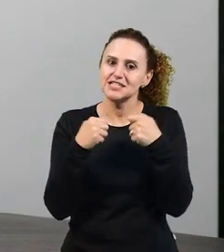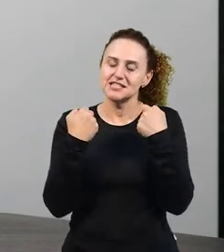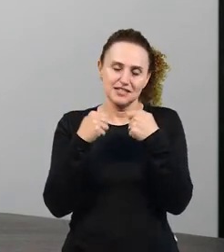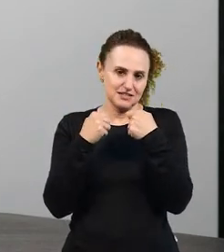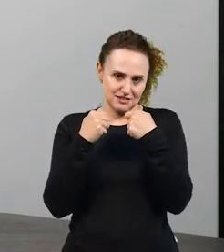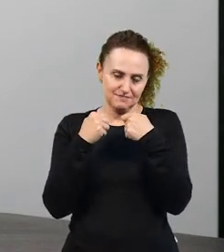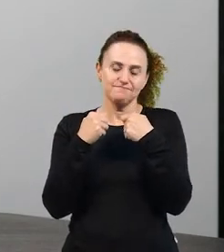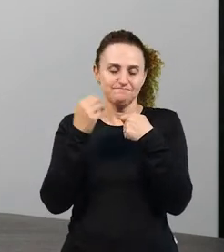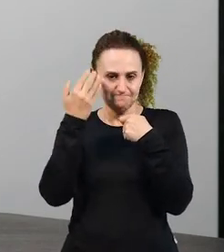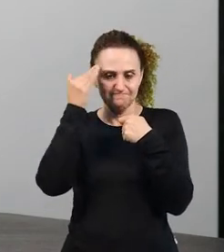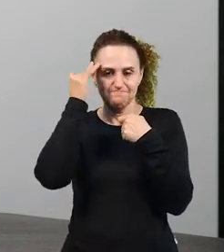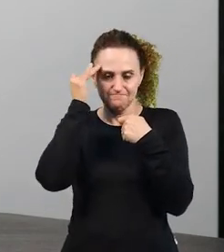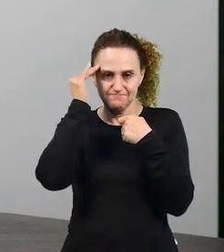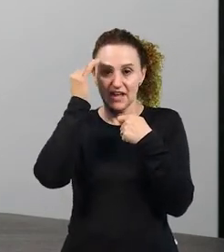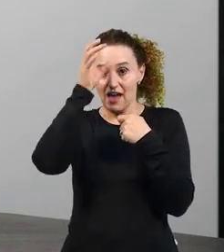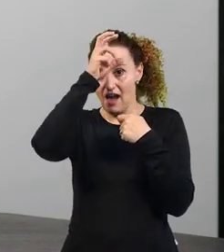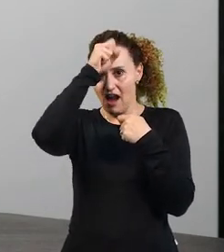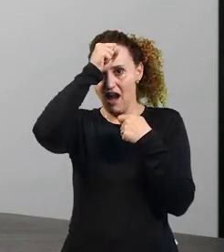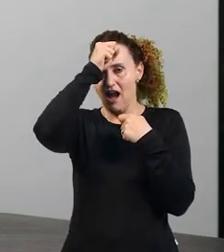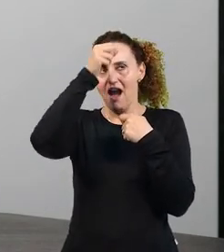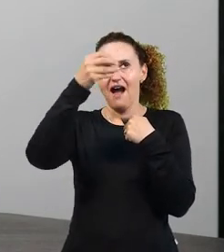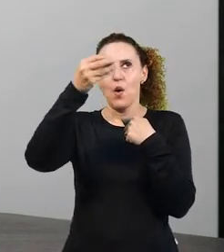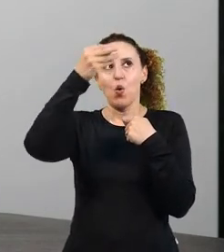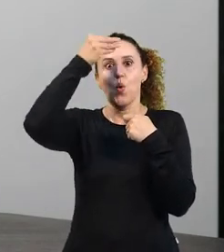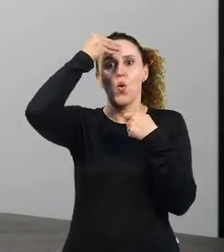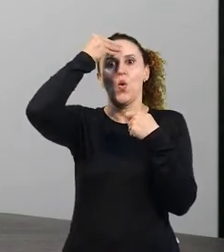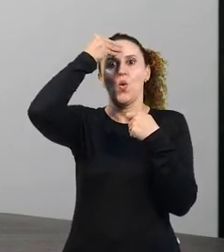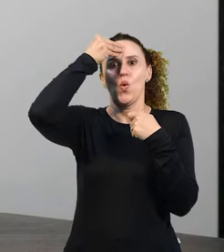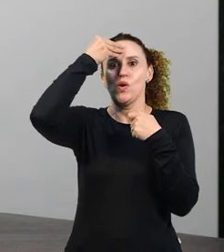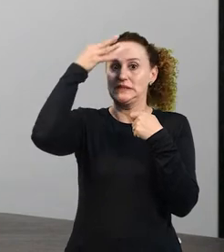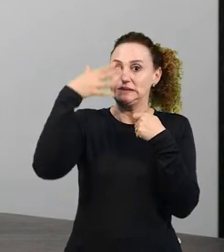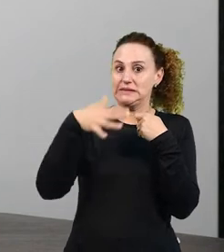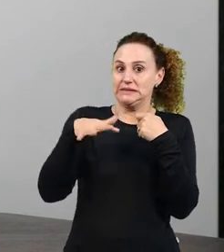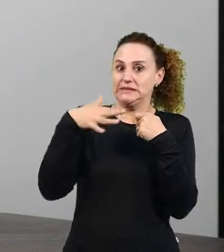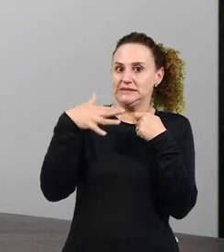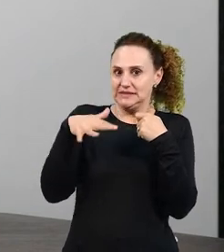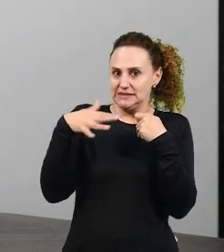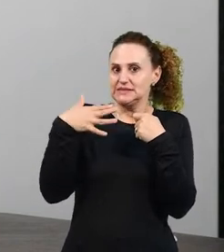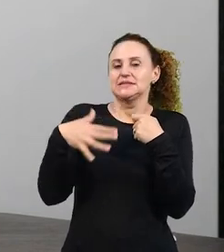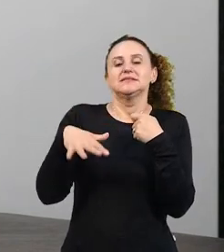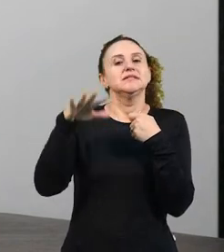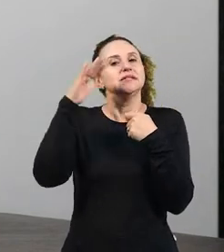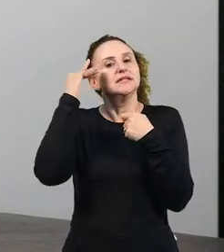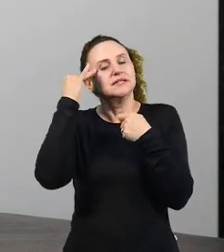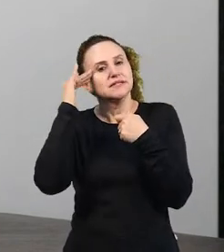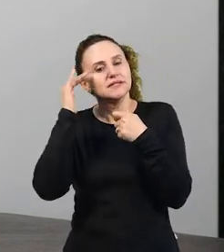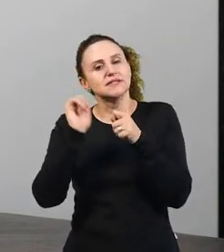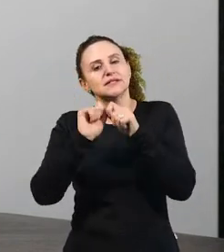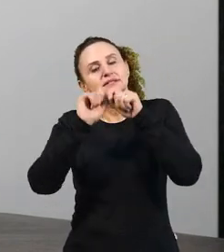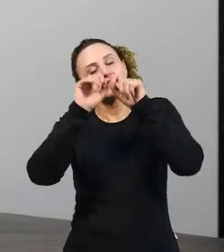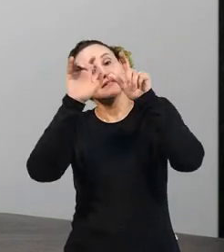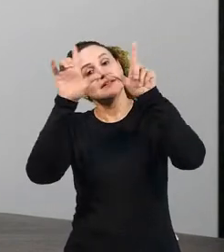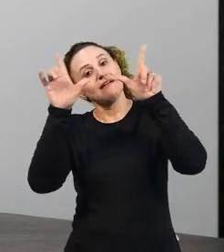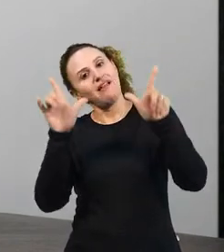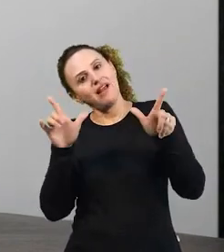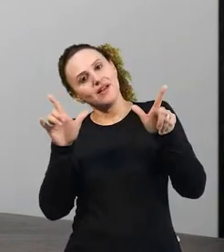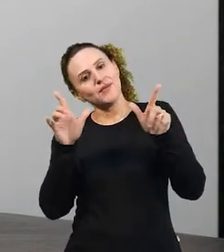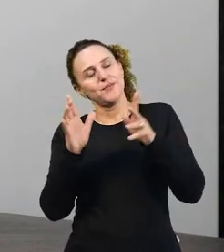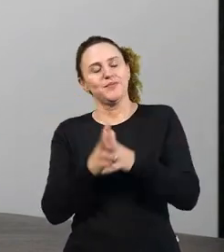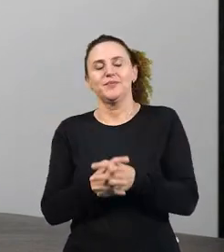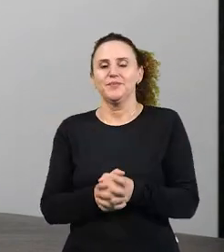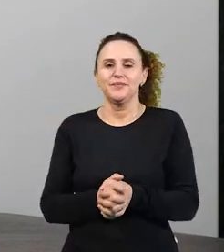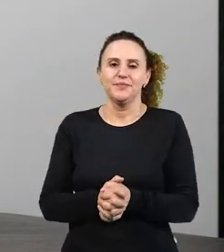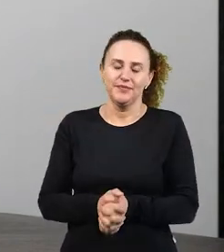conseguir fazer uma análise sintática, identificar as funções das